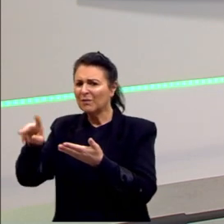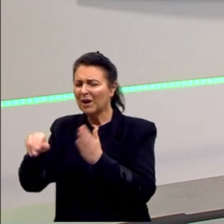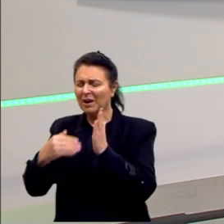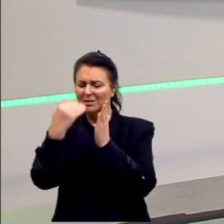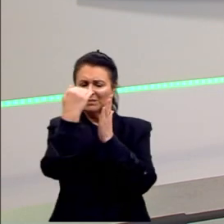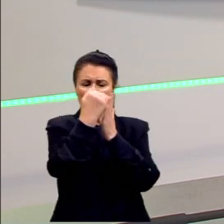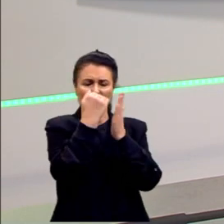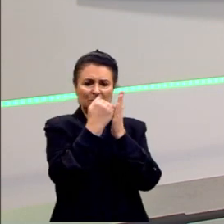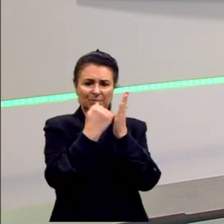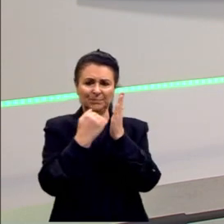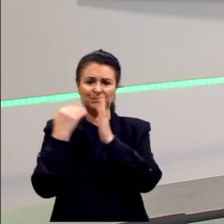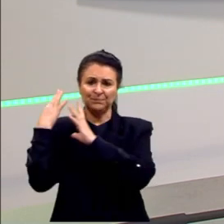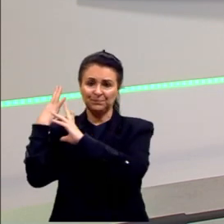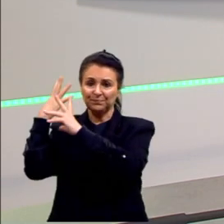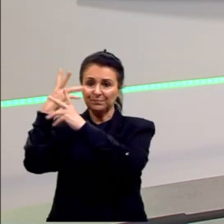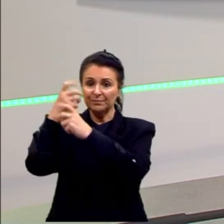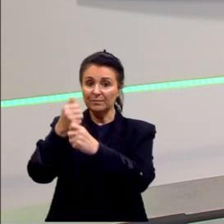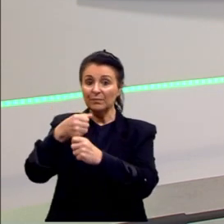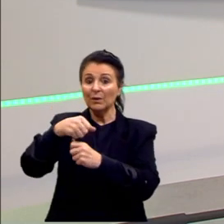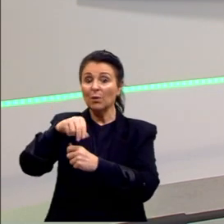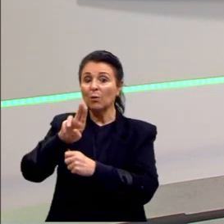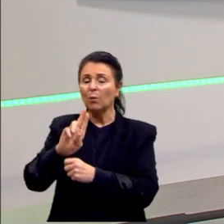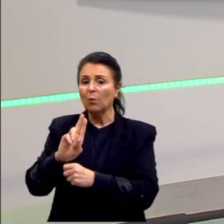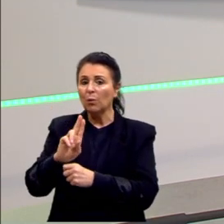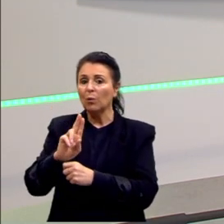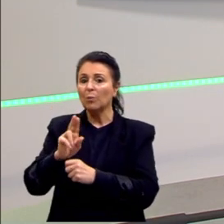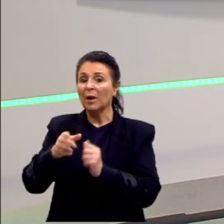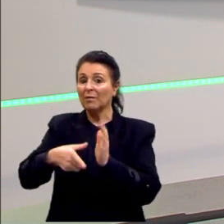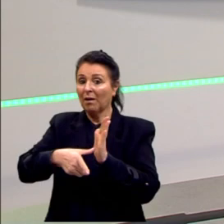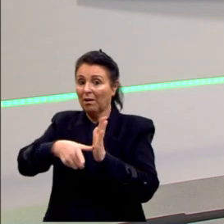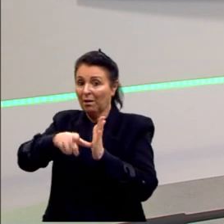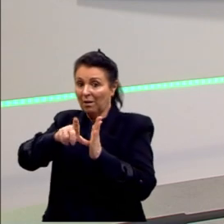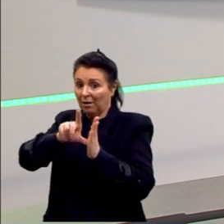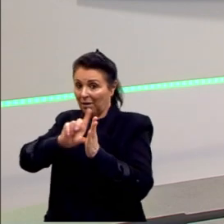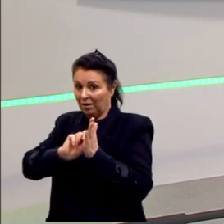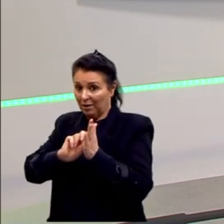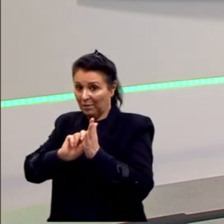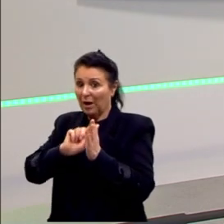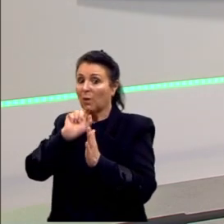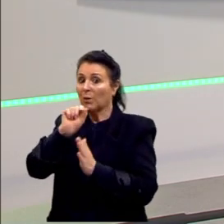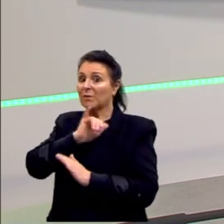retomar ou para antecipar algo que vai ser dito ali.